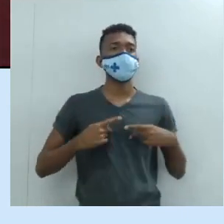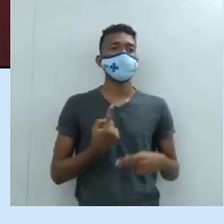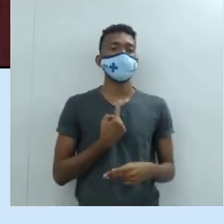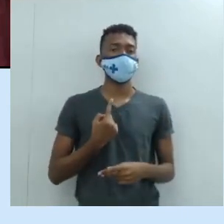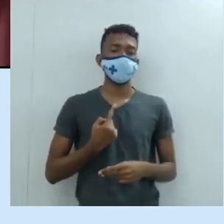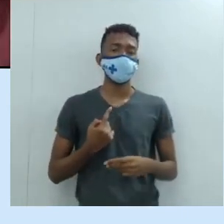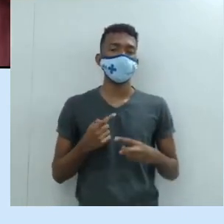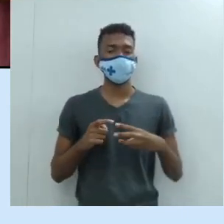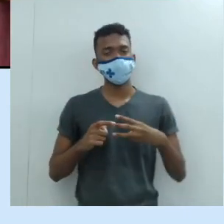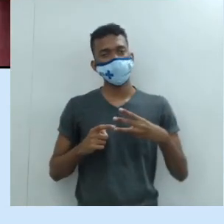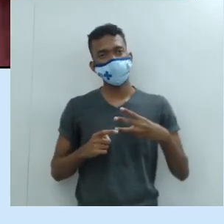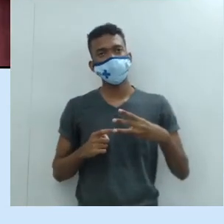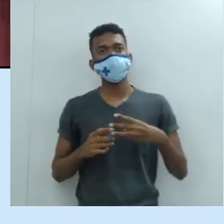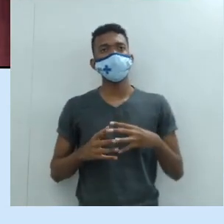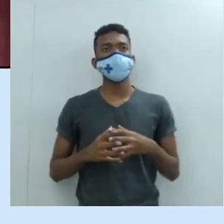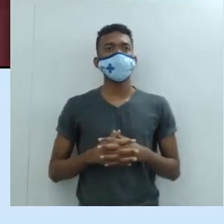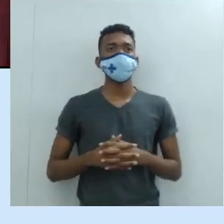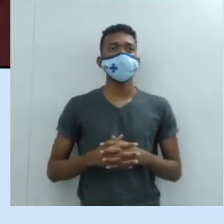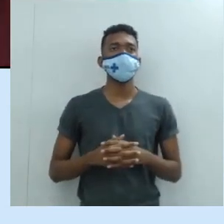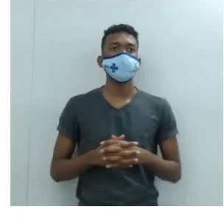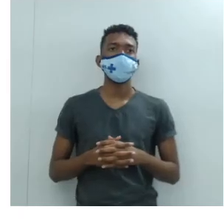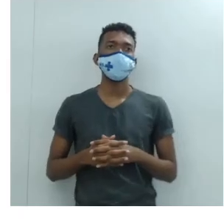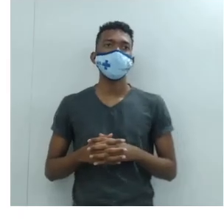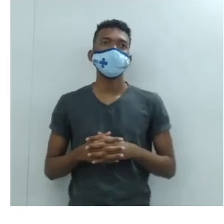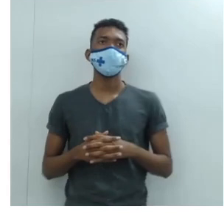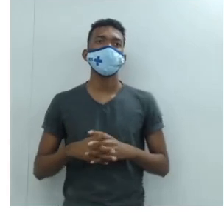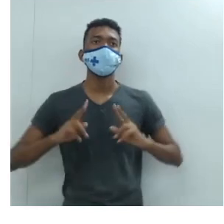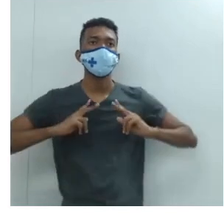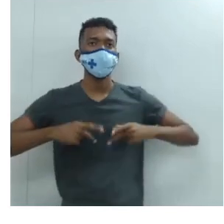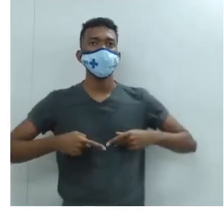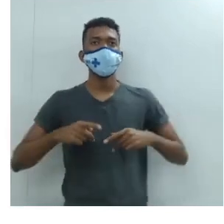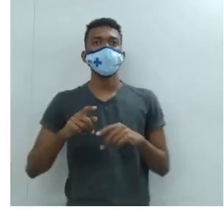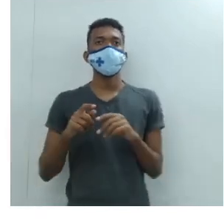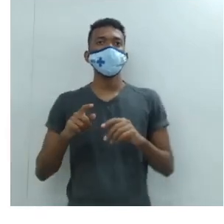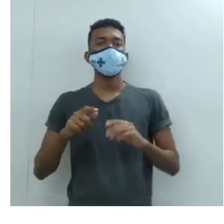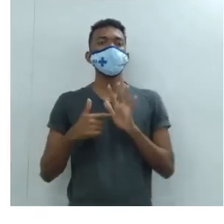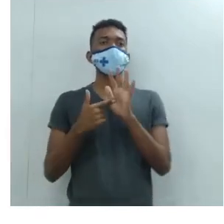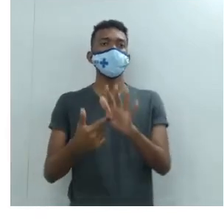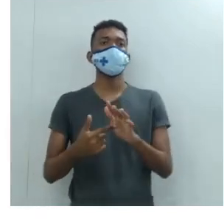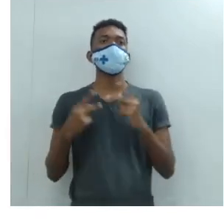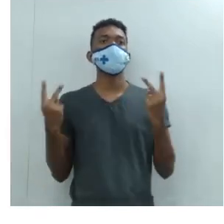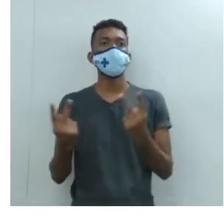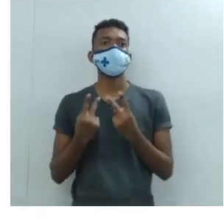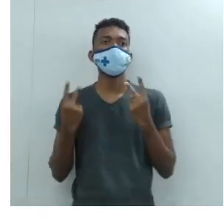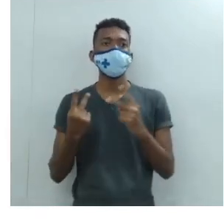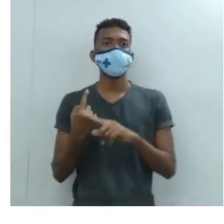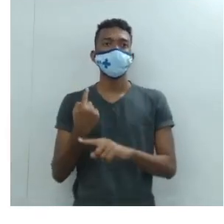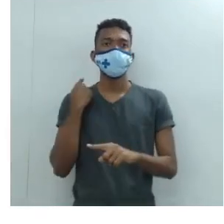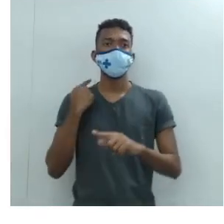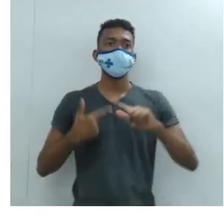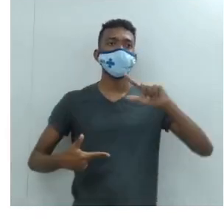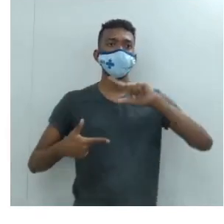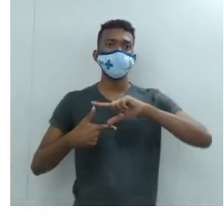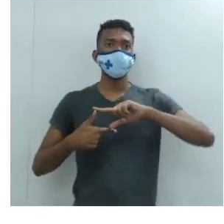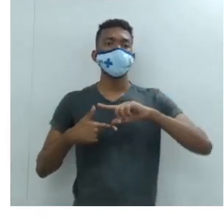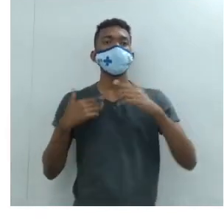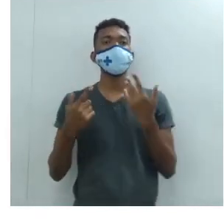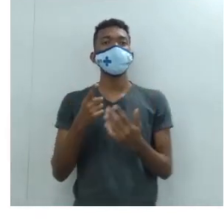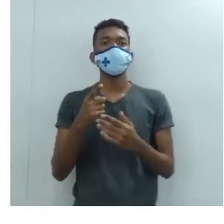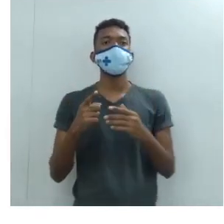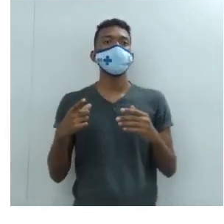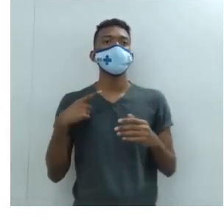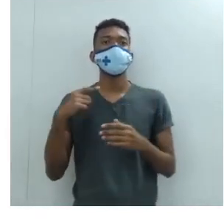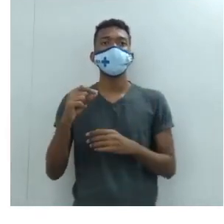e individualismo, né? Então o manismo volta aos valores da antiguidade clássica. Então o cara espregava que